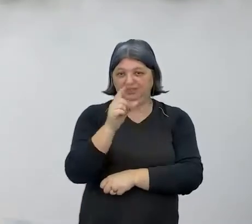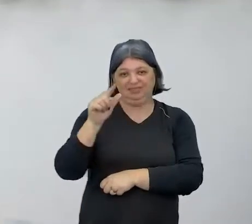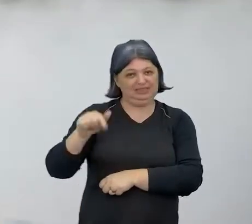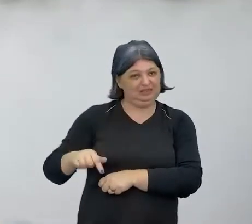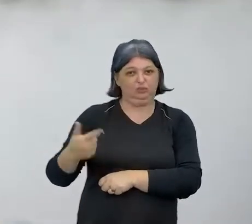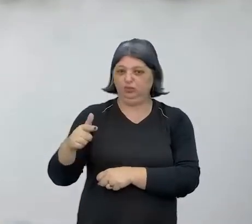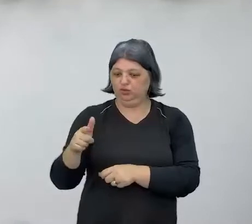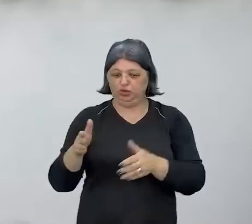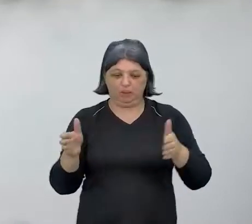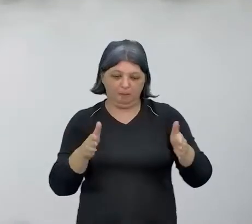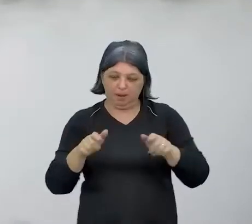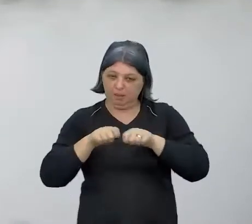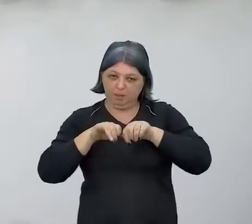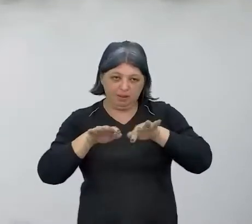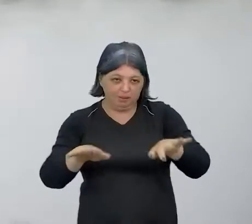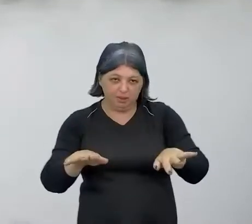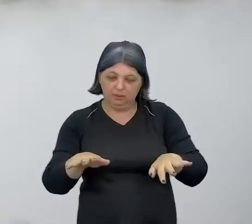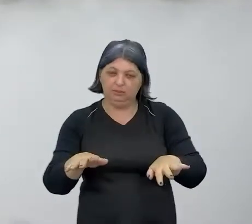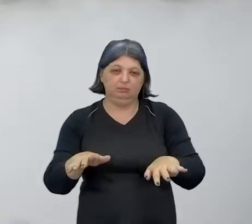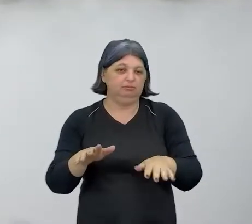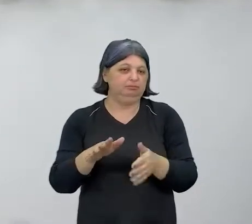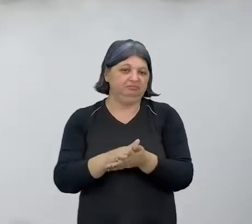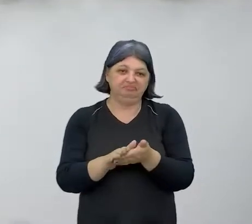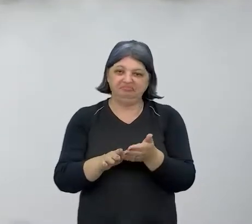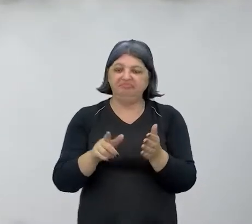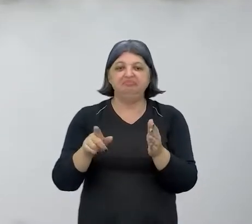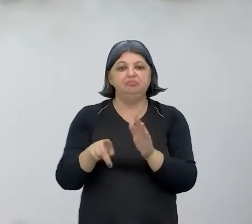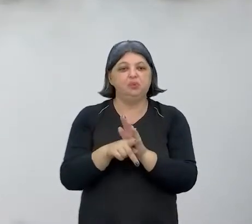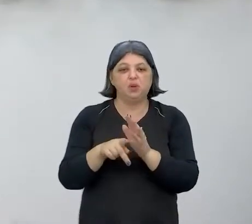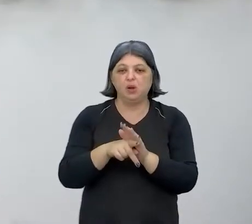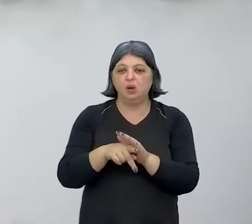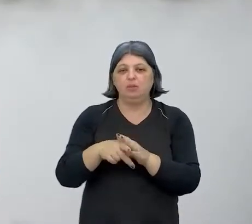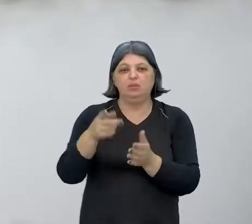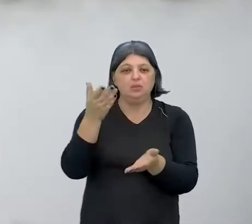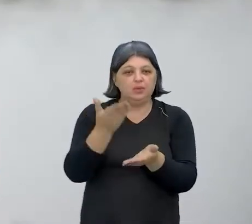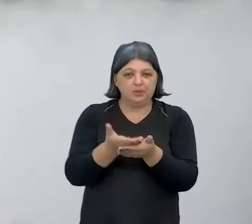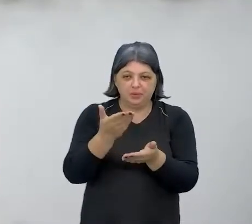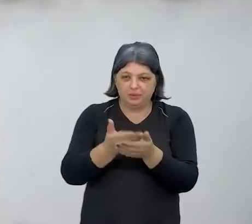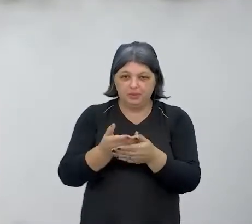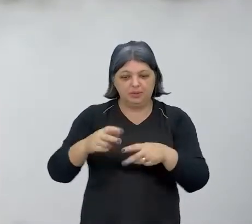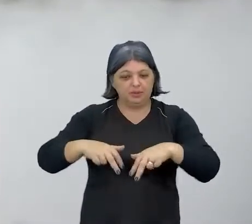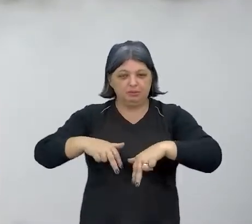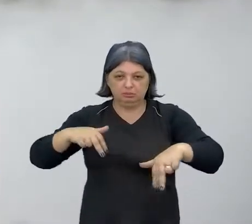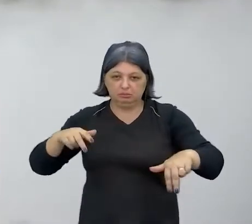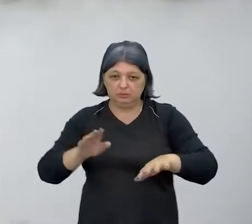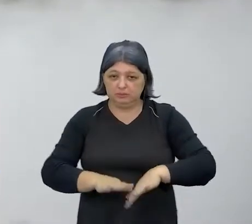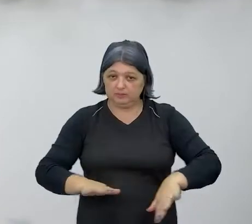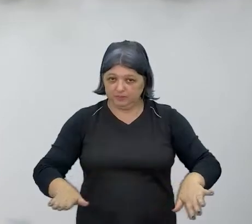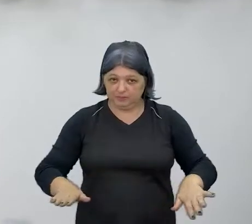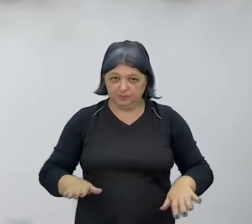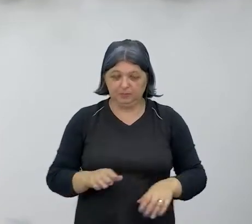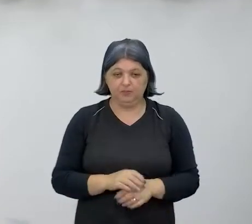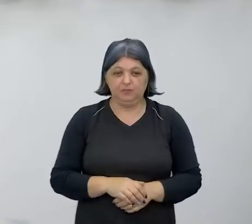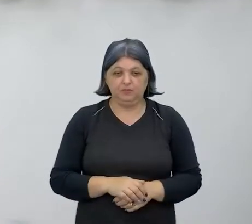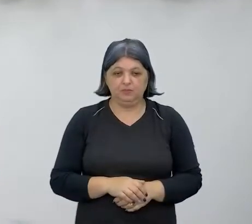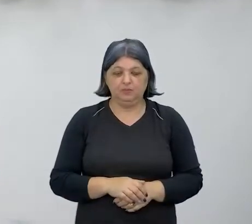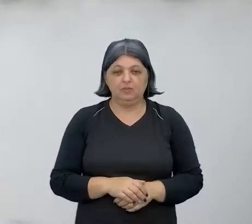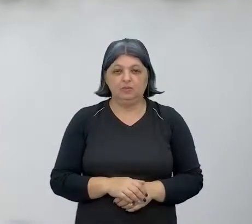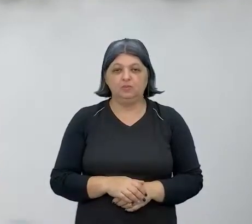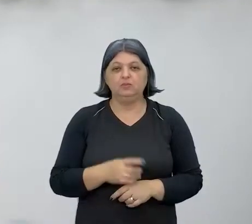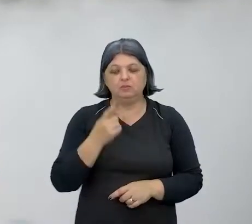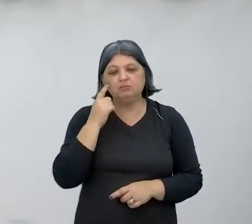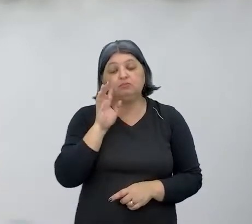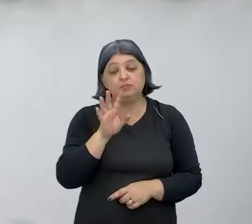pandemia, não tinha essa questão da aula remota para as crianças pequenas. Então, isso foi muito